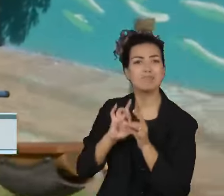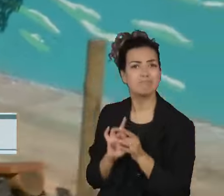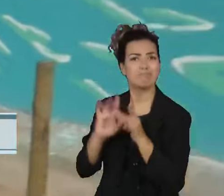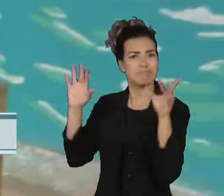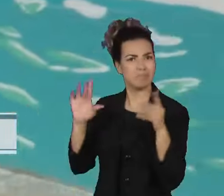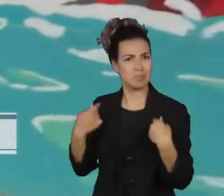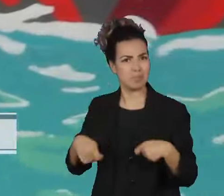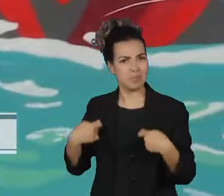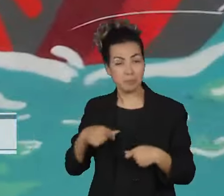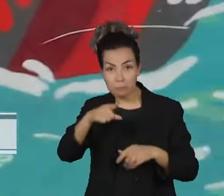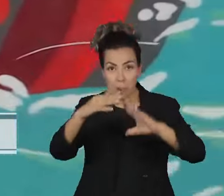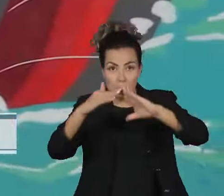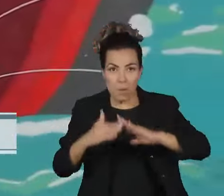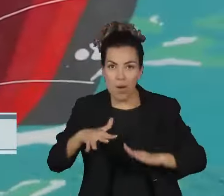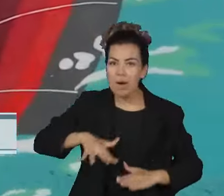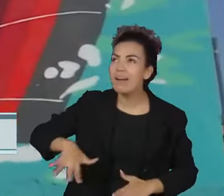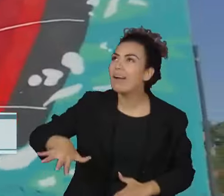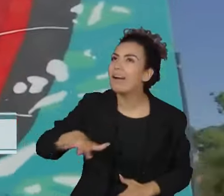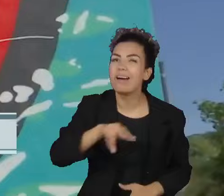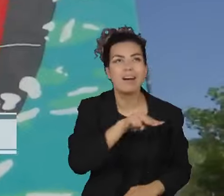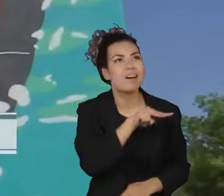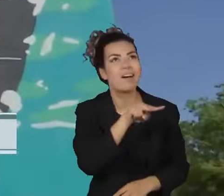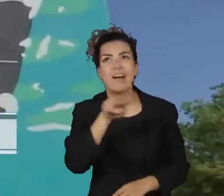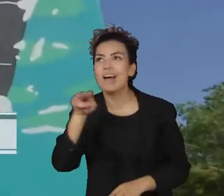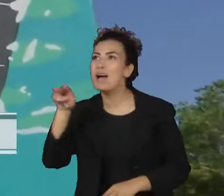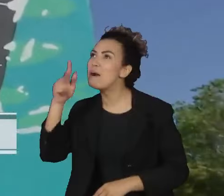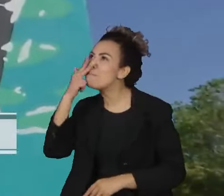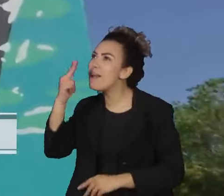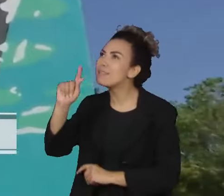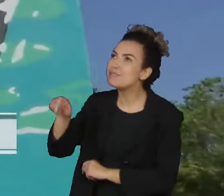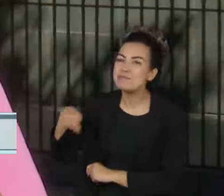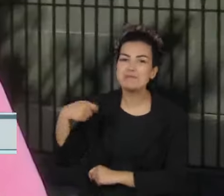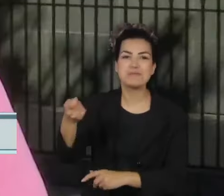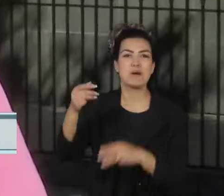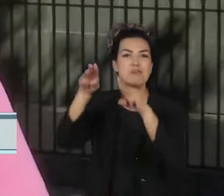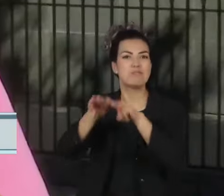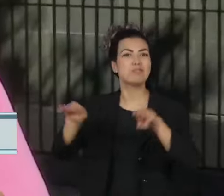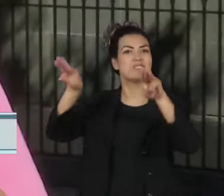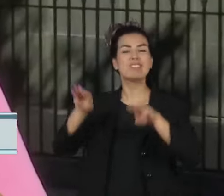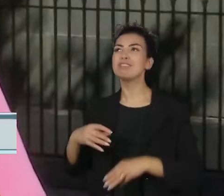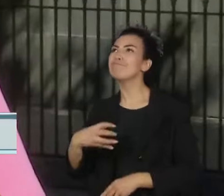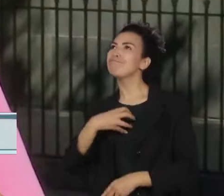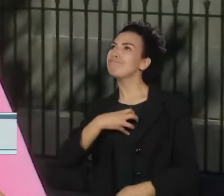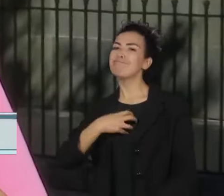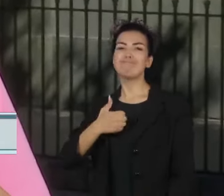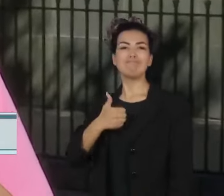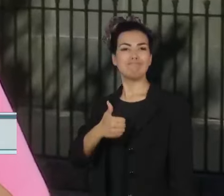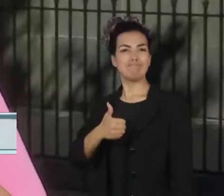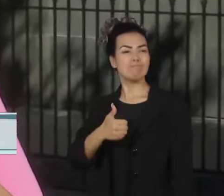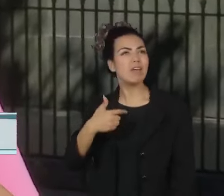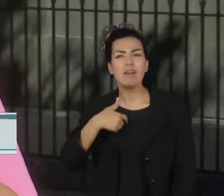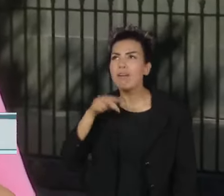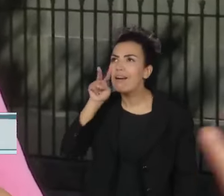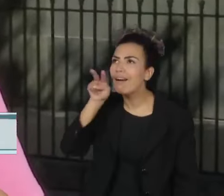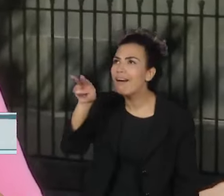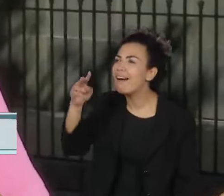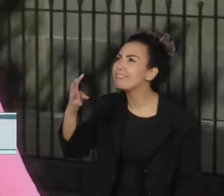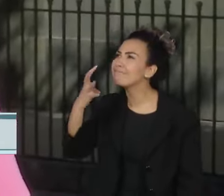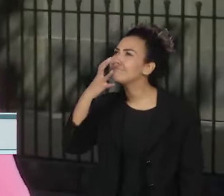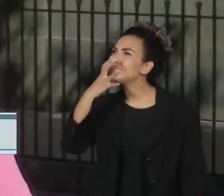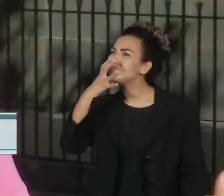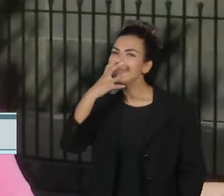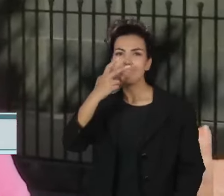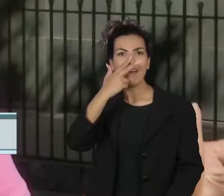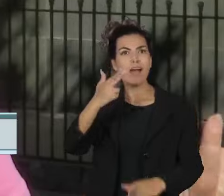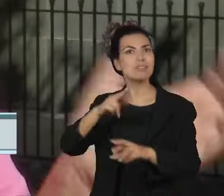museu todo dia no quintal de casa, não tem dúvidas do bem que isso faz. A gente fica encantado só de ver e aqui deu uma